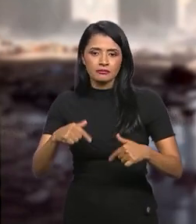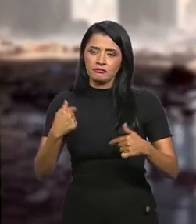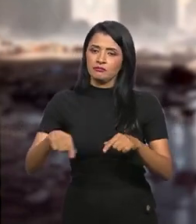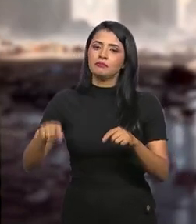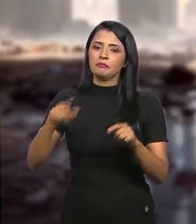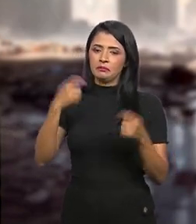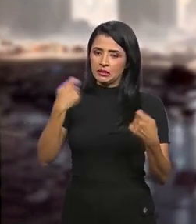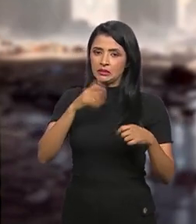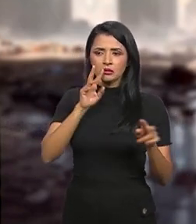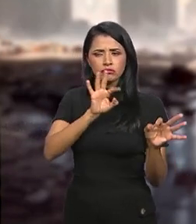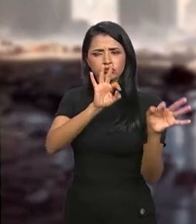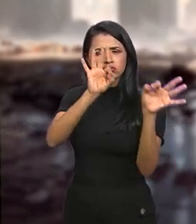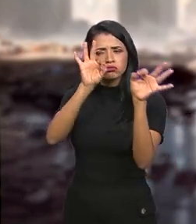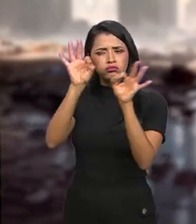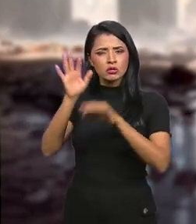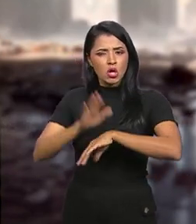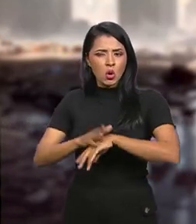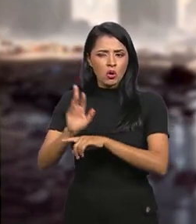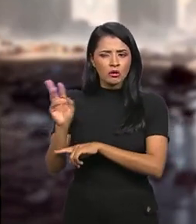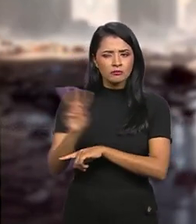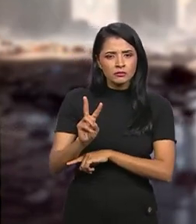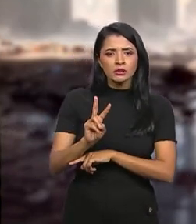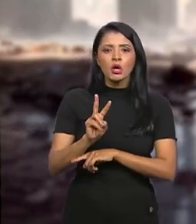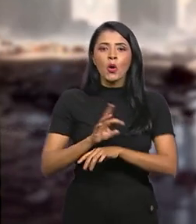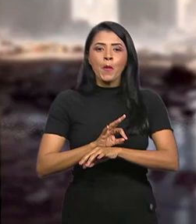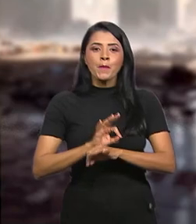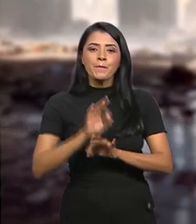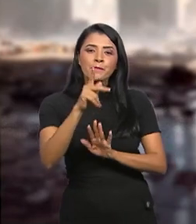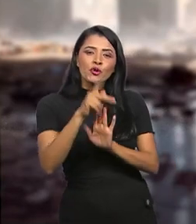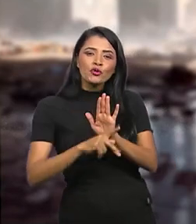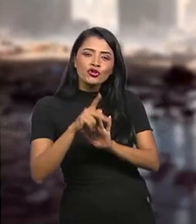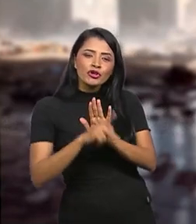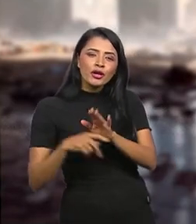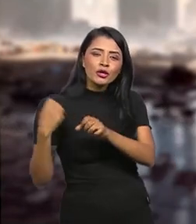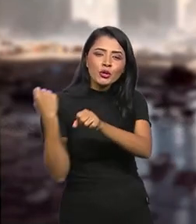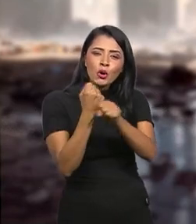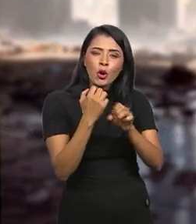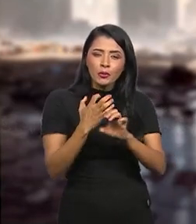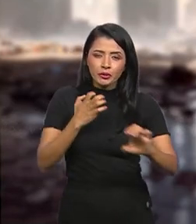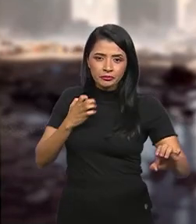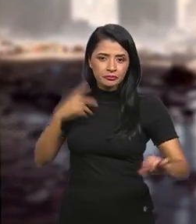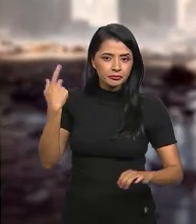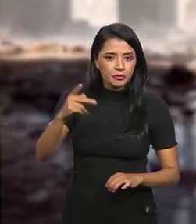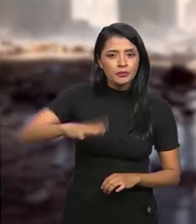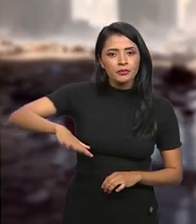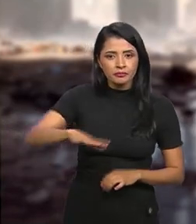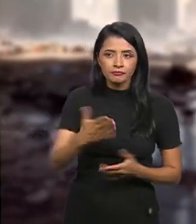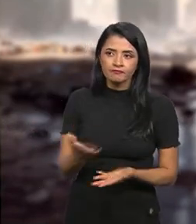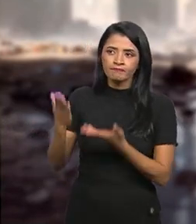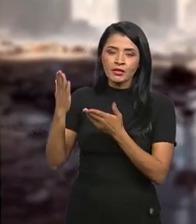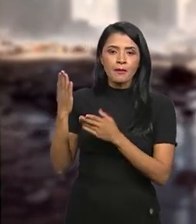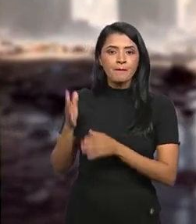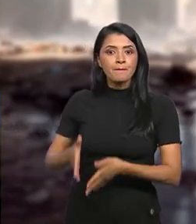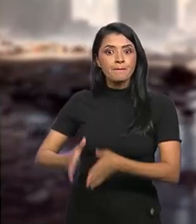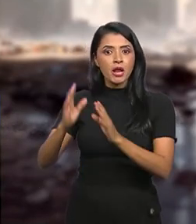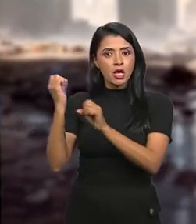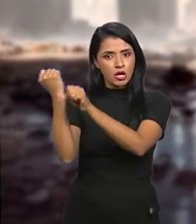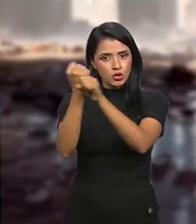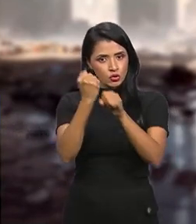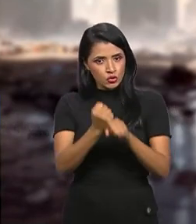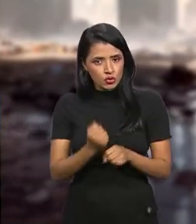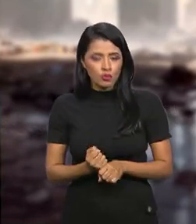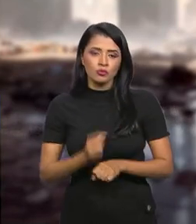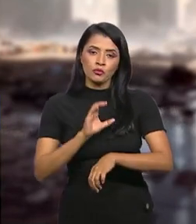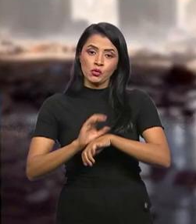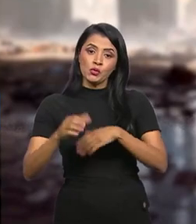ser observados na fiscalização de projetos e de obras de engenharia, especificamente em edificações? Acho que esse